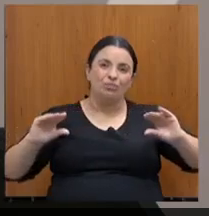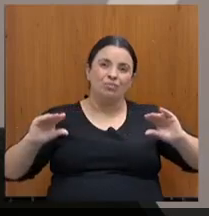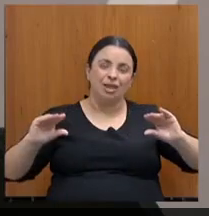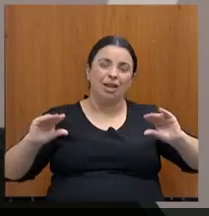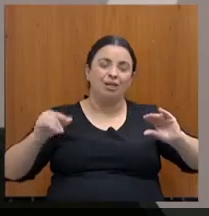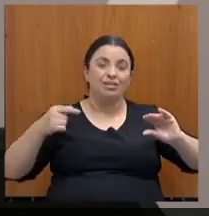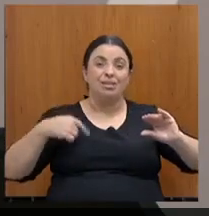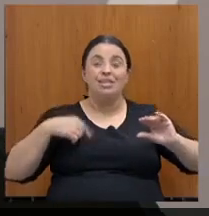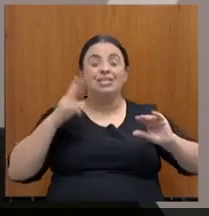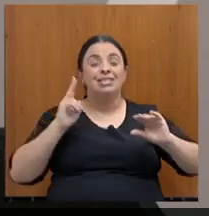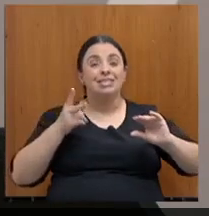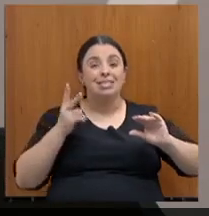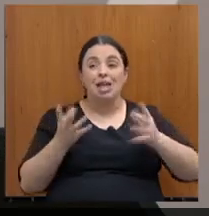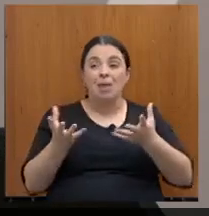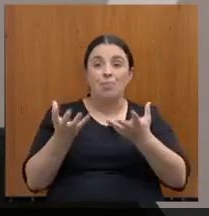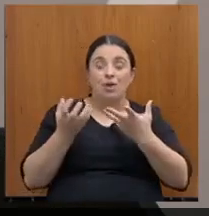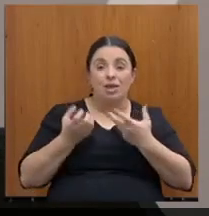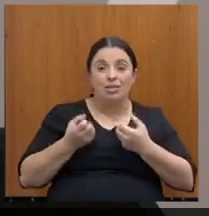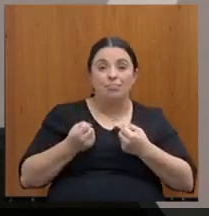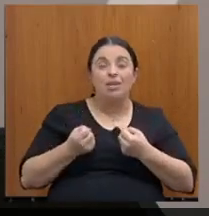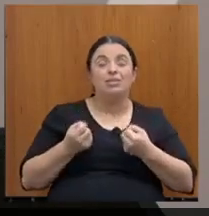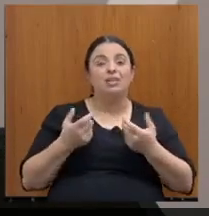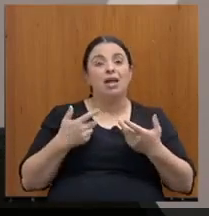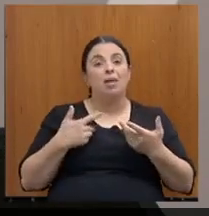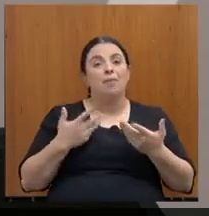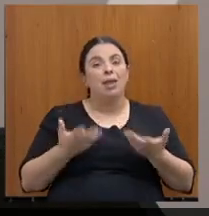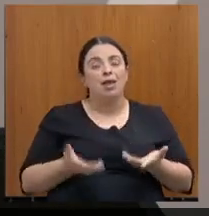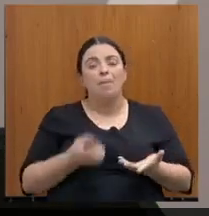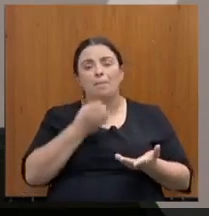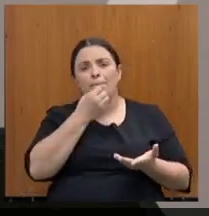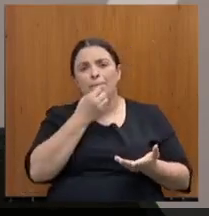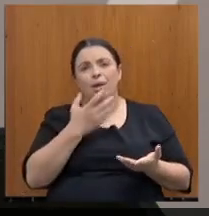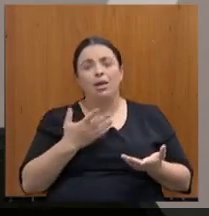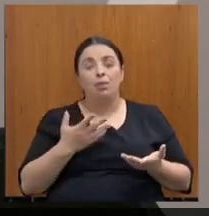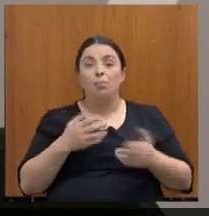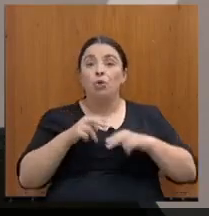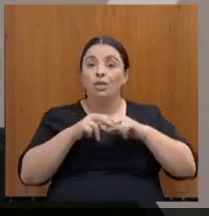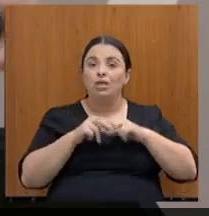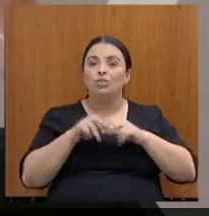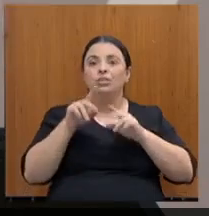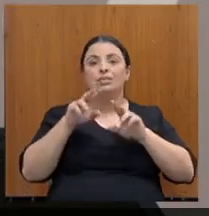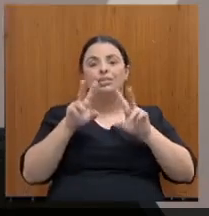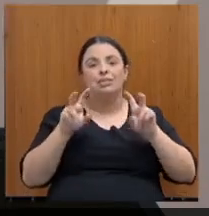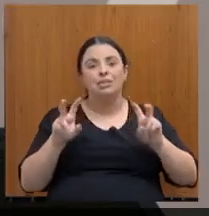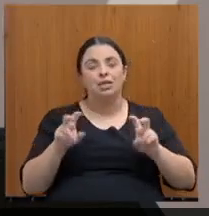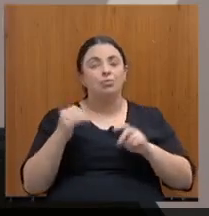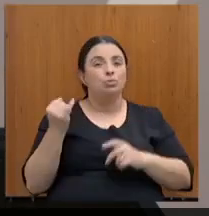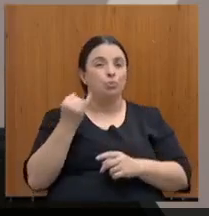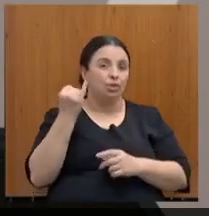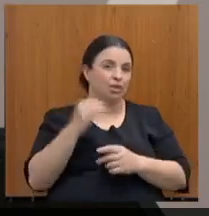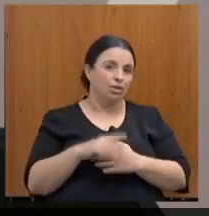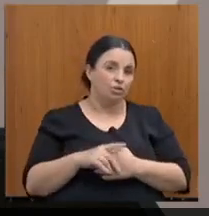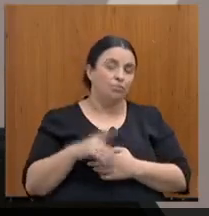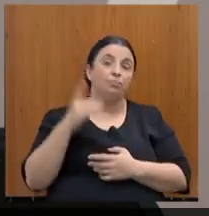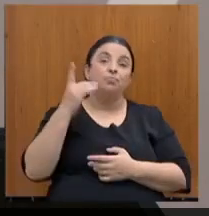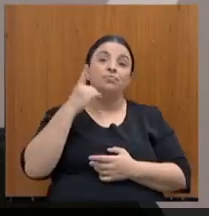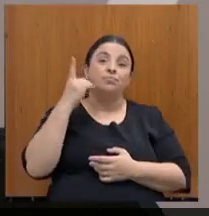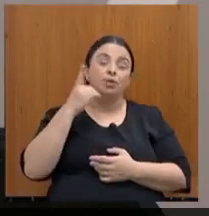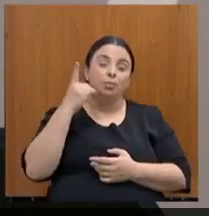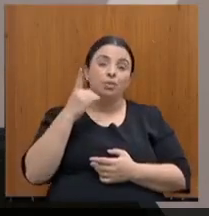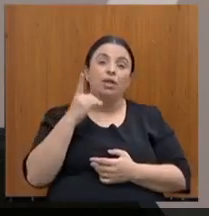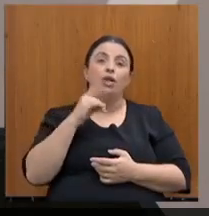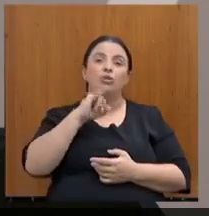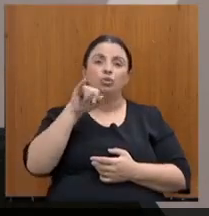constantemente com essas questões que são tão importantes. Porque a nossa região, doutor Eli, o deputado João Magalhães sabe muito bem disso,